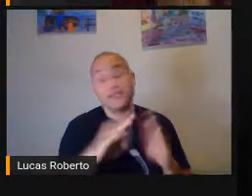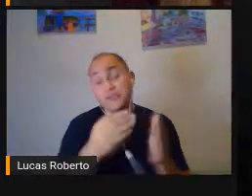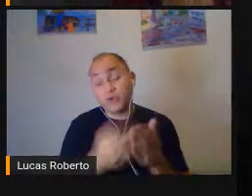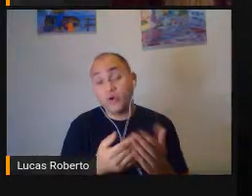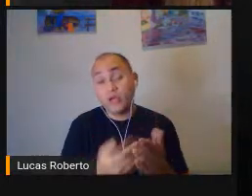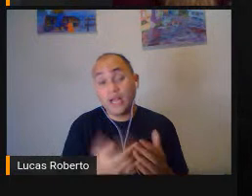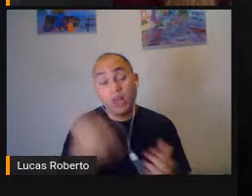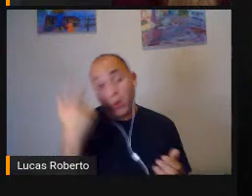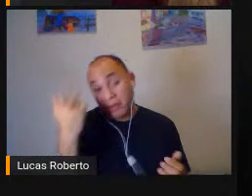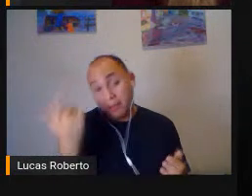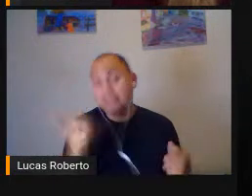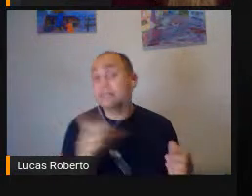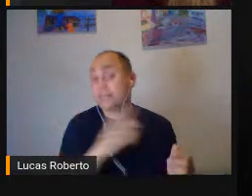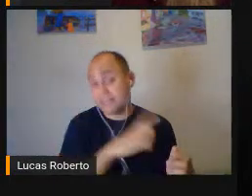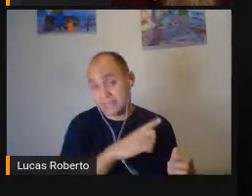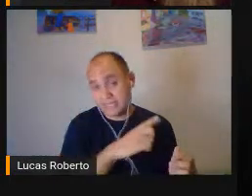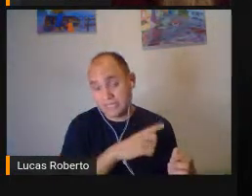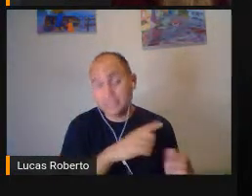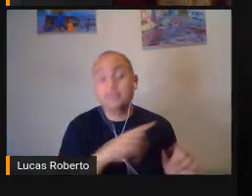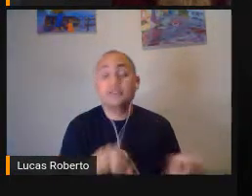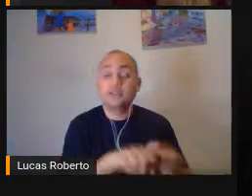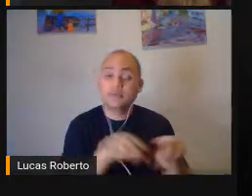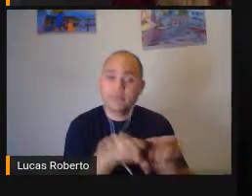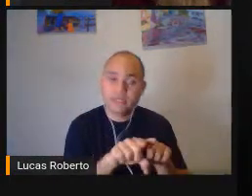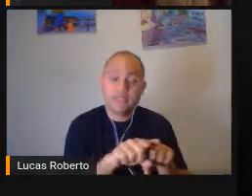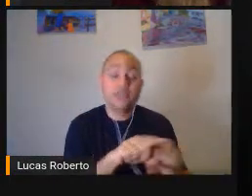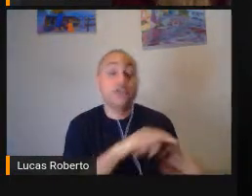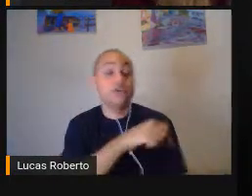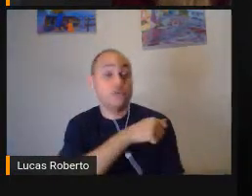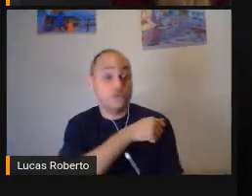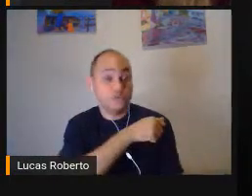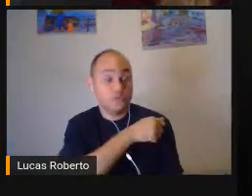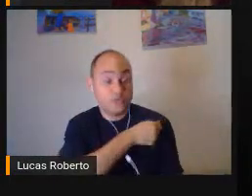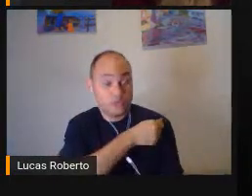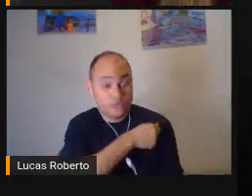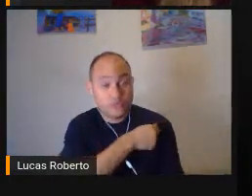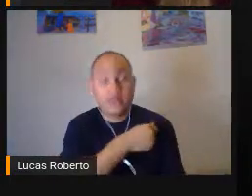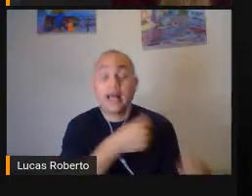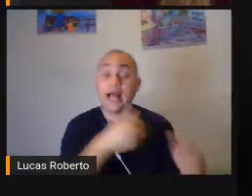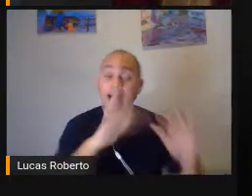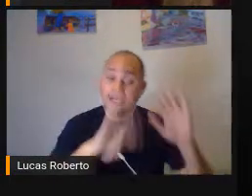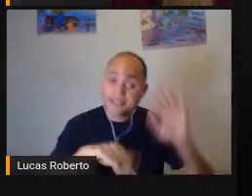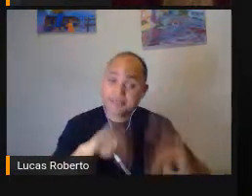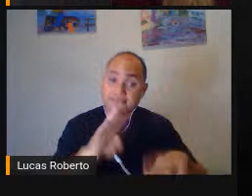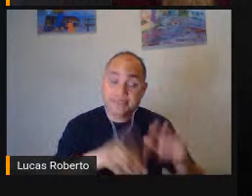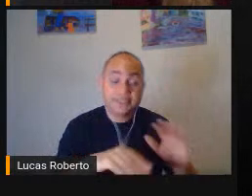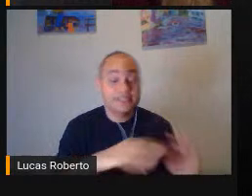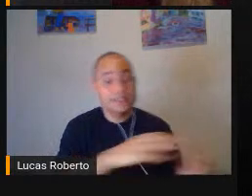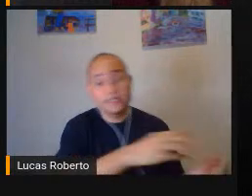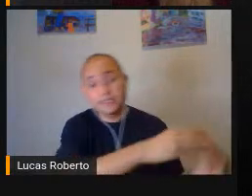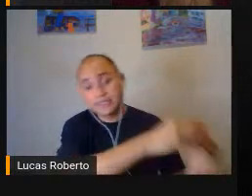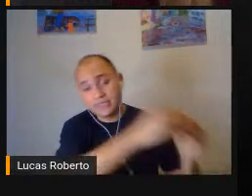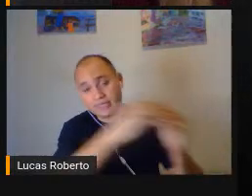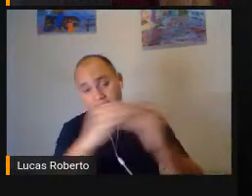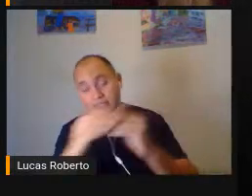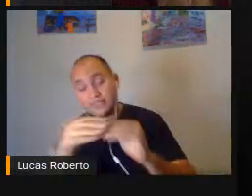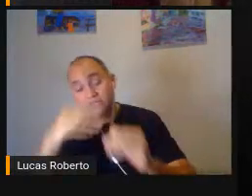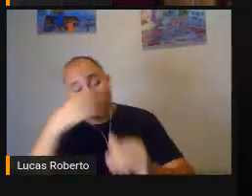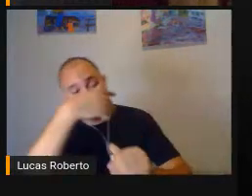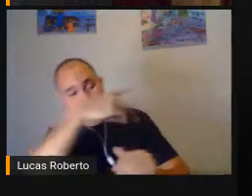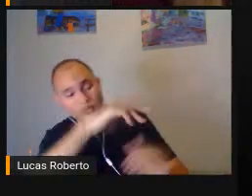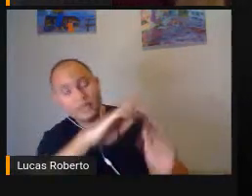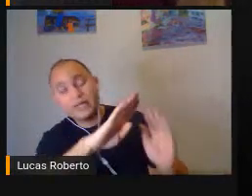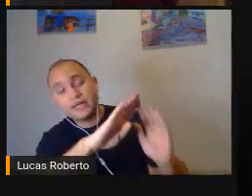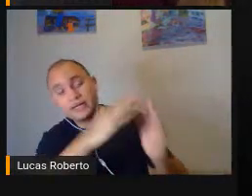estudante Muitas vezes Também traz de casa É importante Testar ao máximo Os recursos Que melhor se adaptam Ao estudante